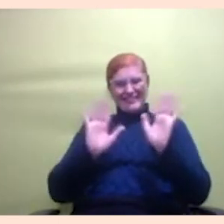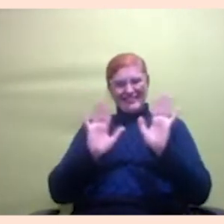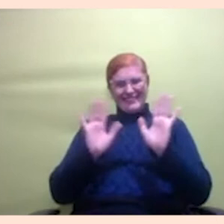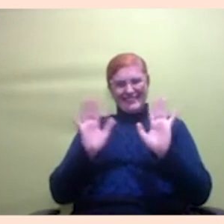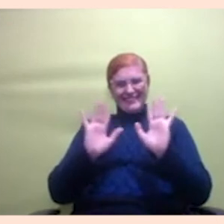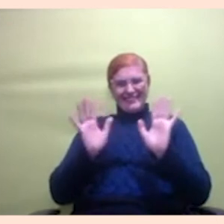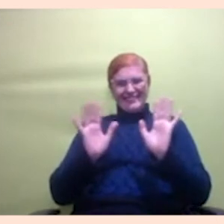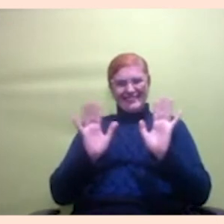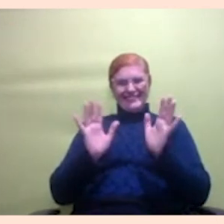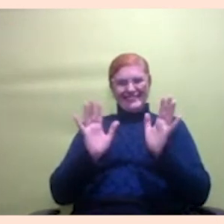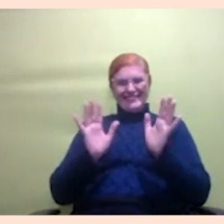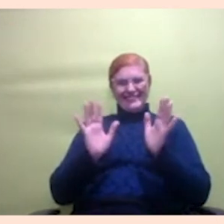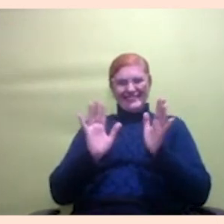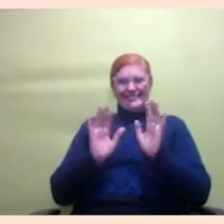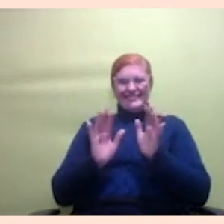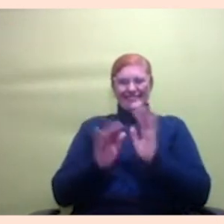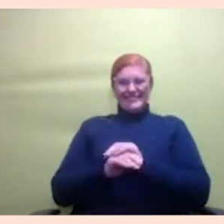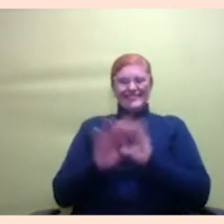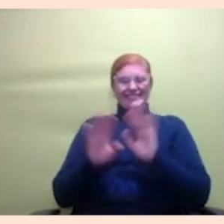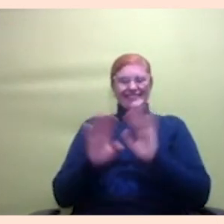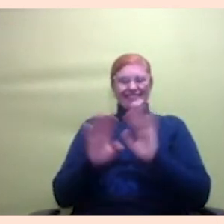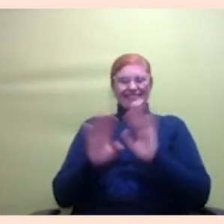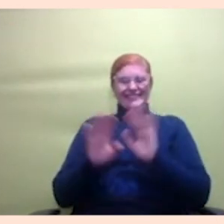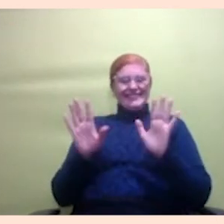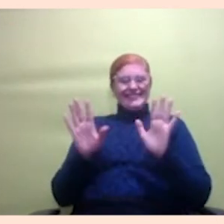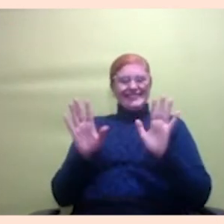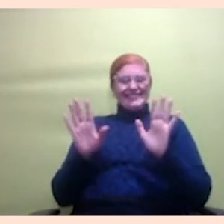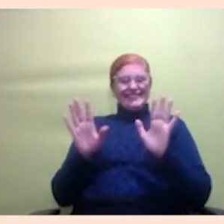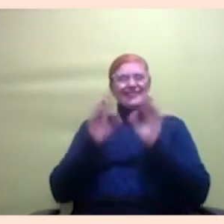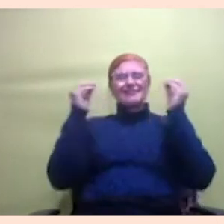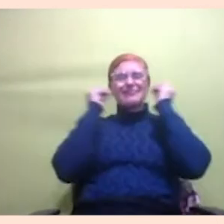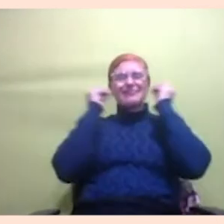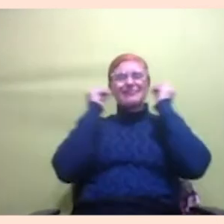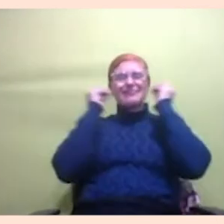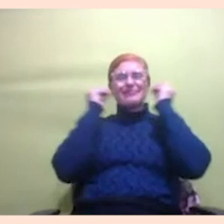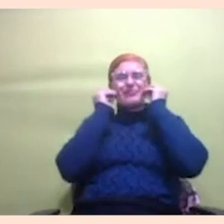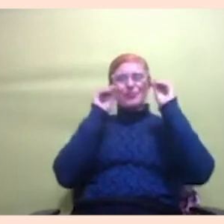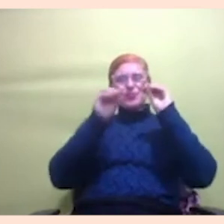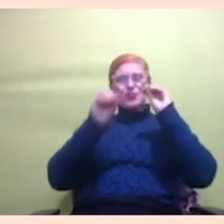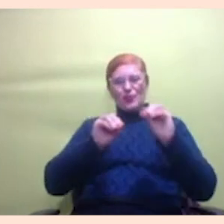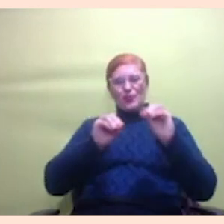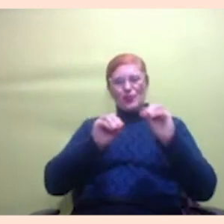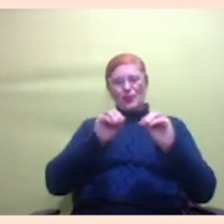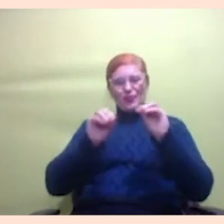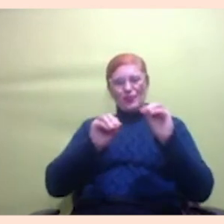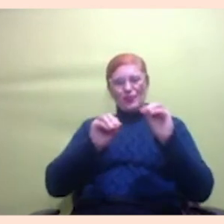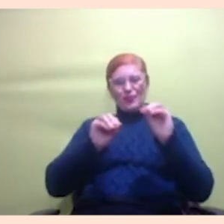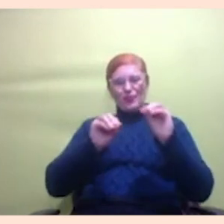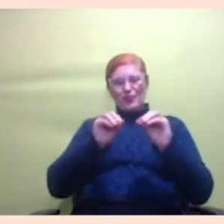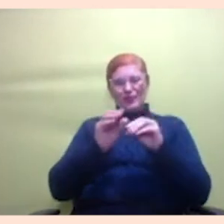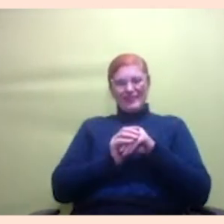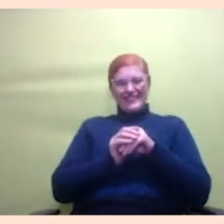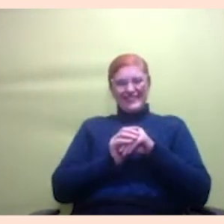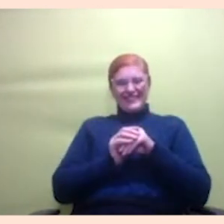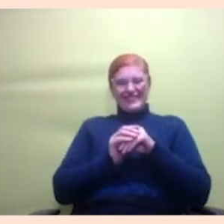tchau gente beijo beijo e a gente se vê e nada falou pela conversa foi ótimo foi lindo